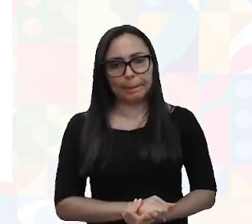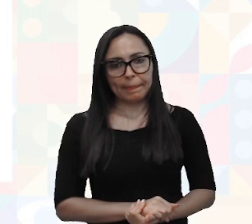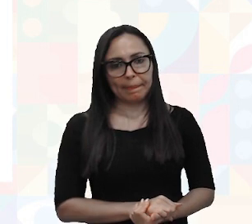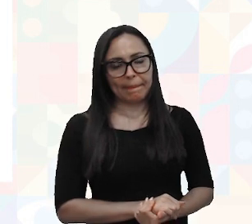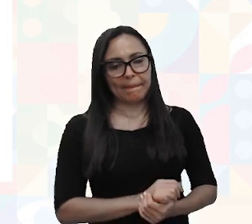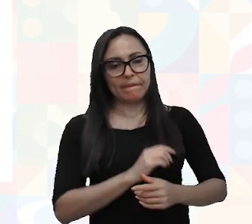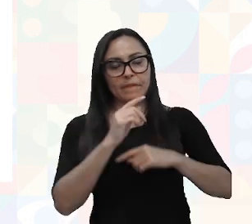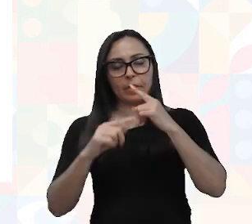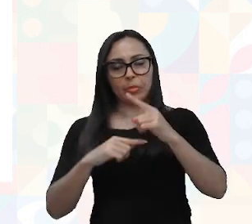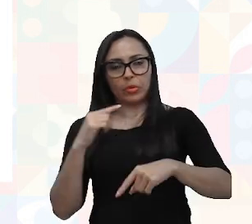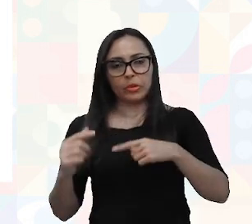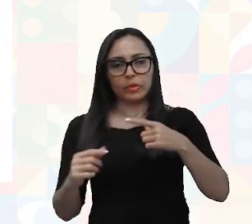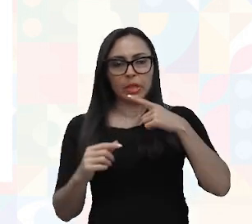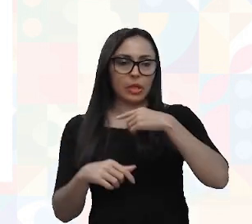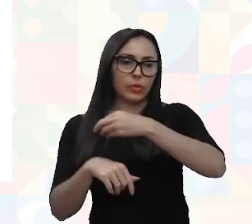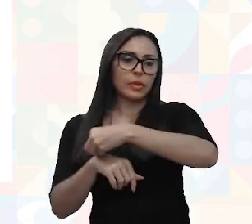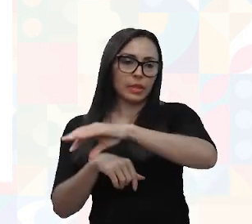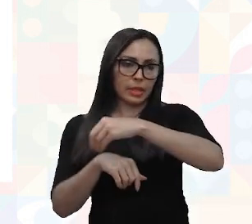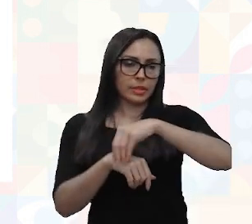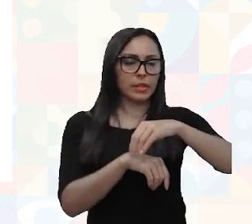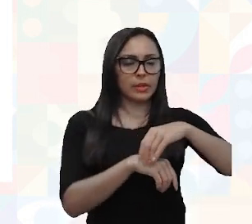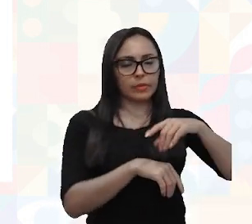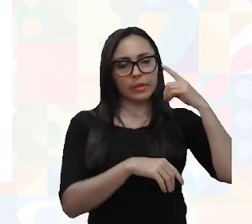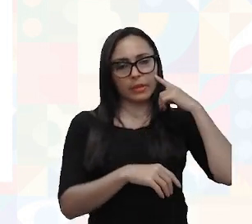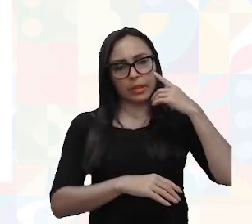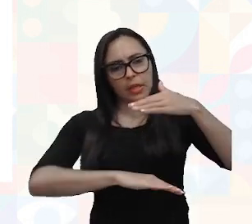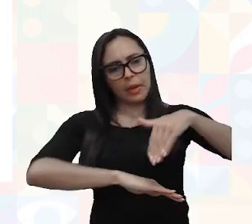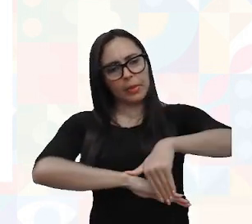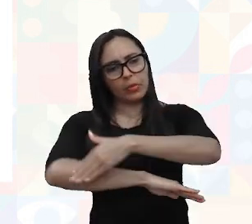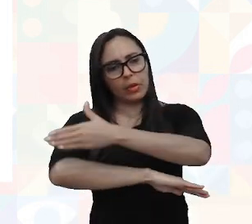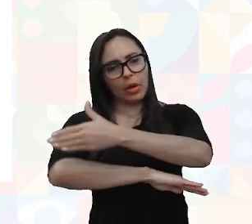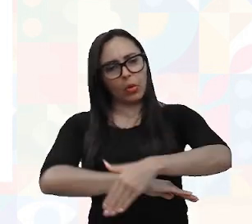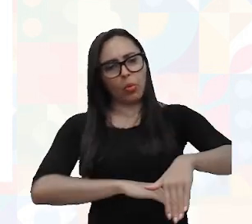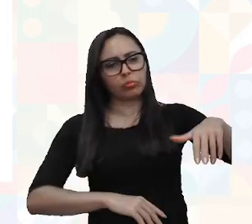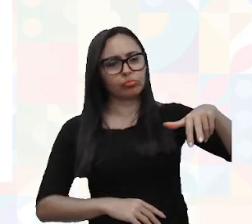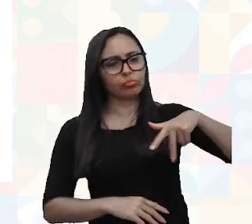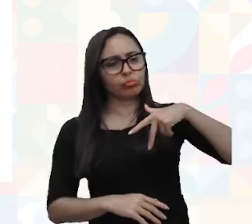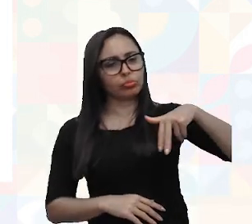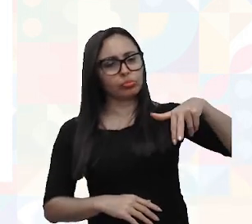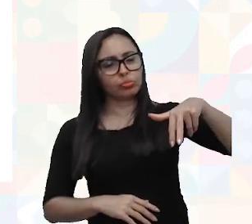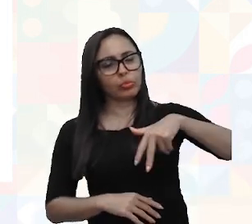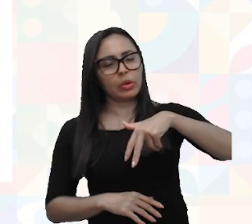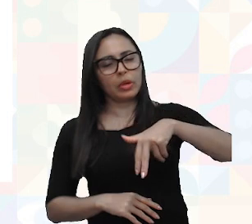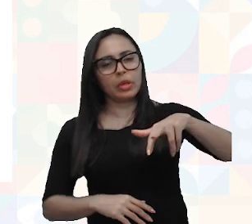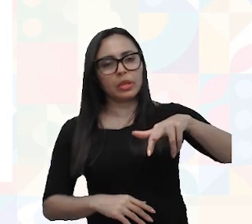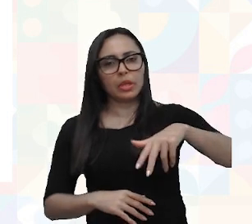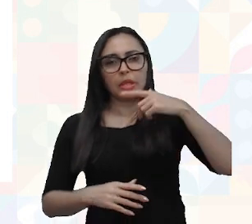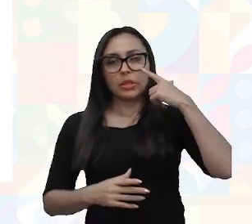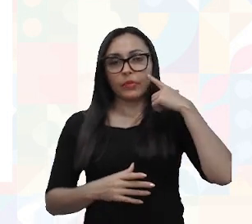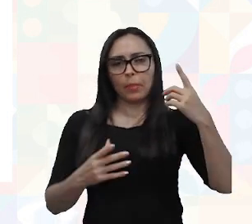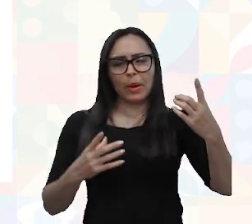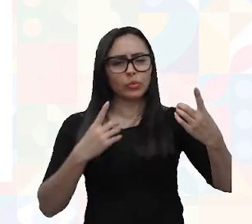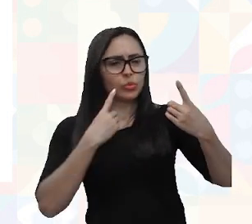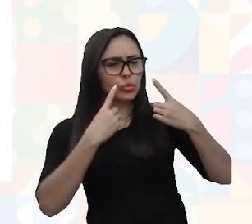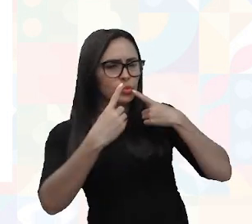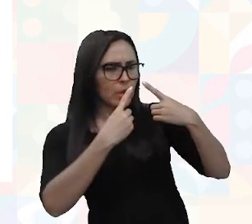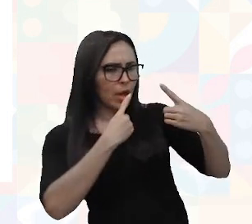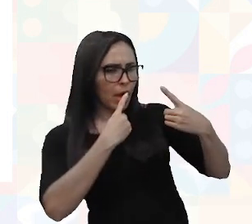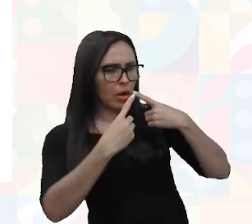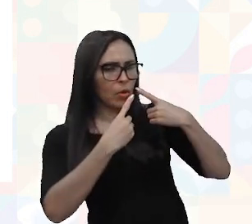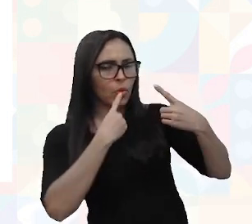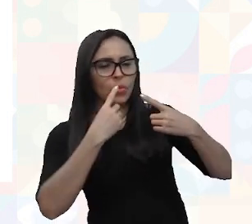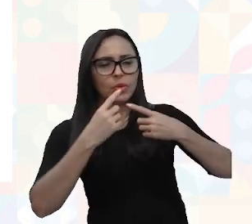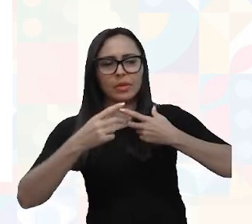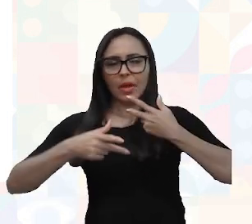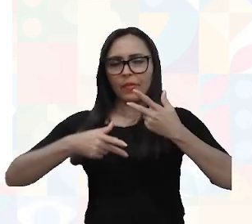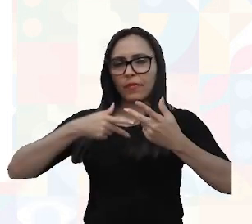e aí depois você tem uma indicação, que eles caminham na rua, e aí, esse é o formato da, do diálogo, toda vez que alguém for falar,